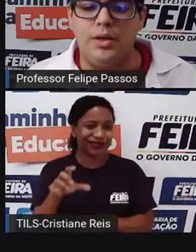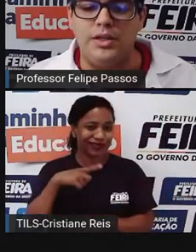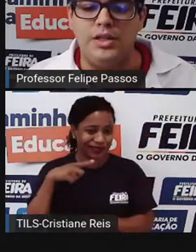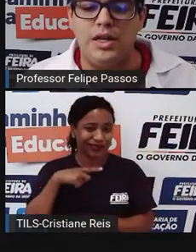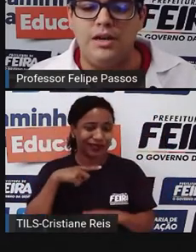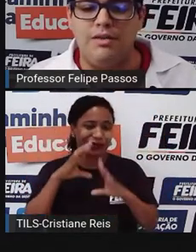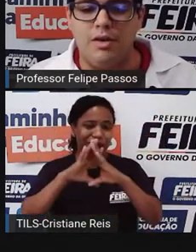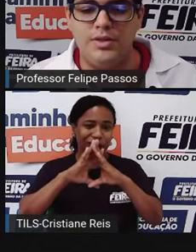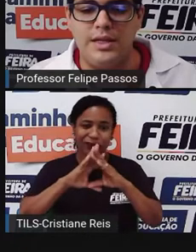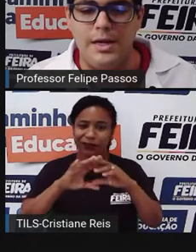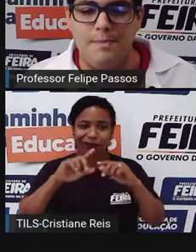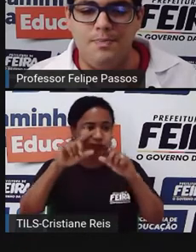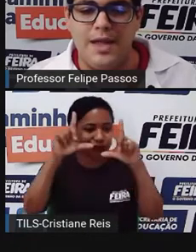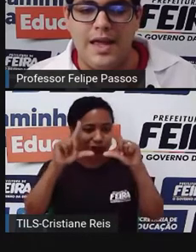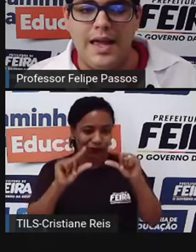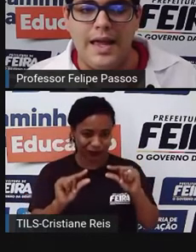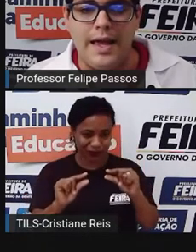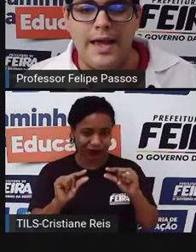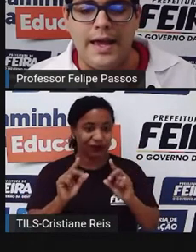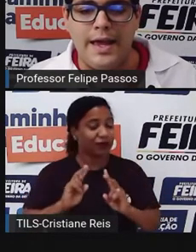preocupante. Vamos seguir.